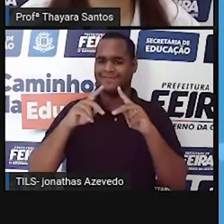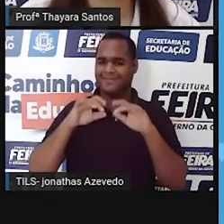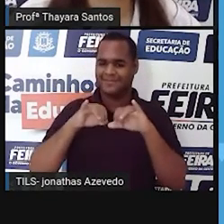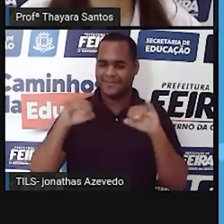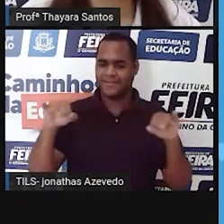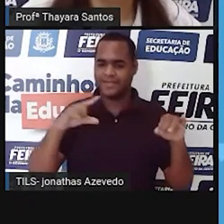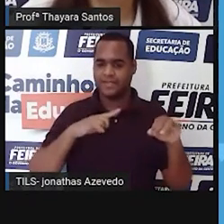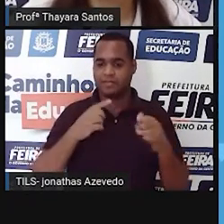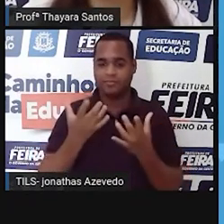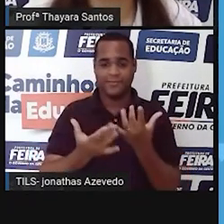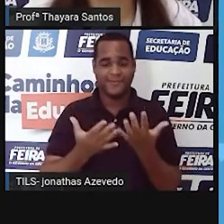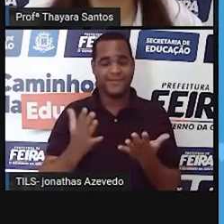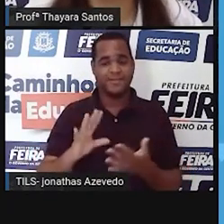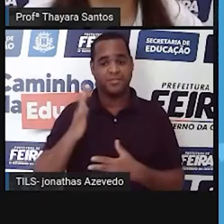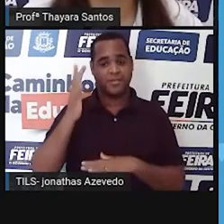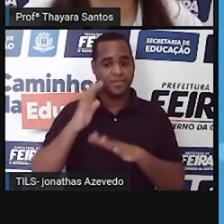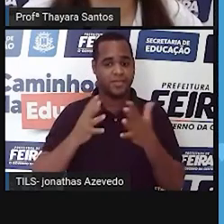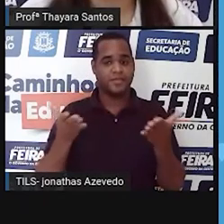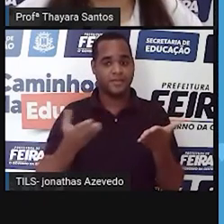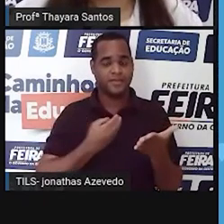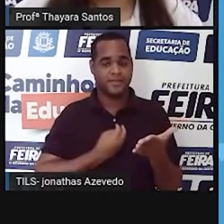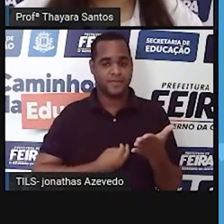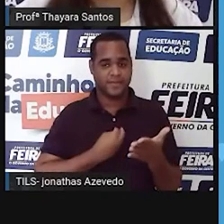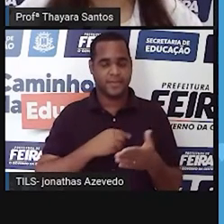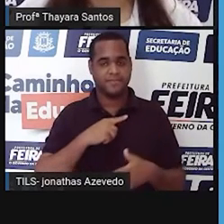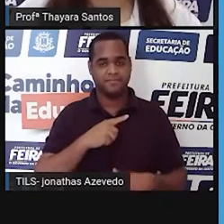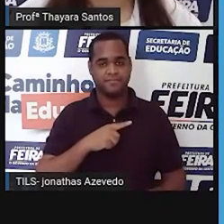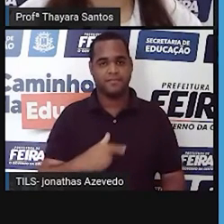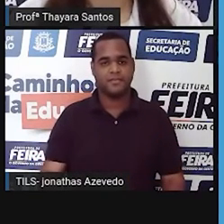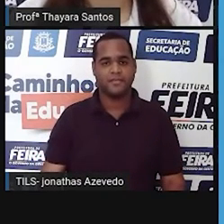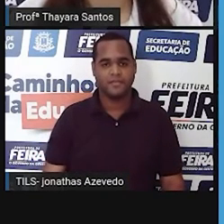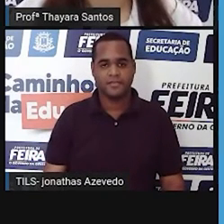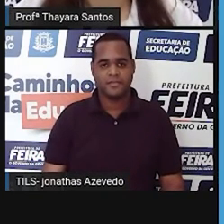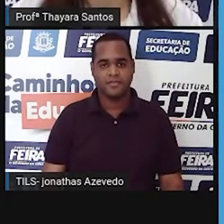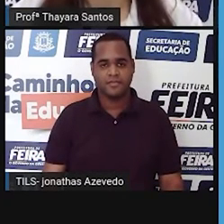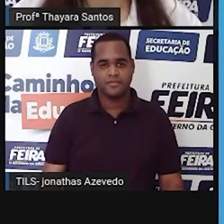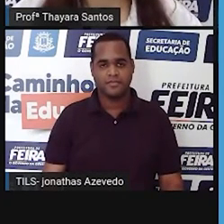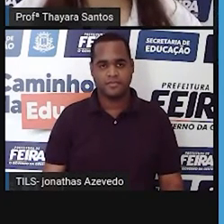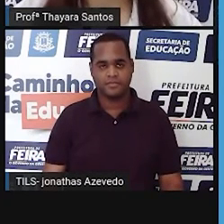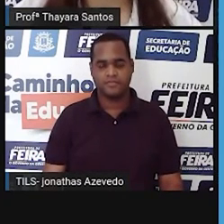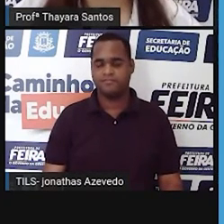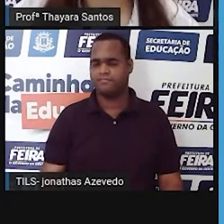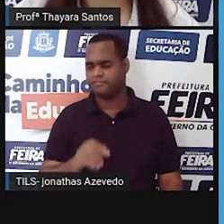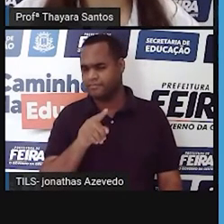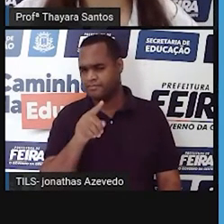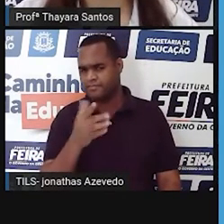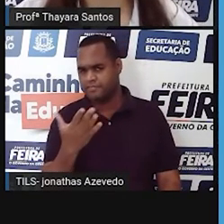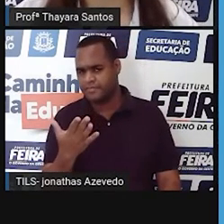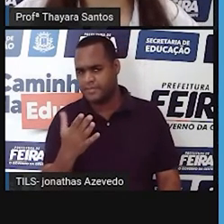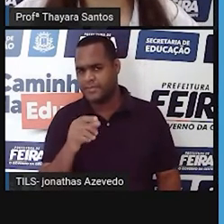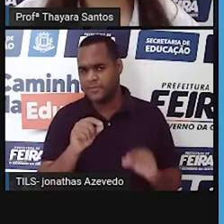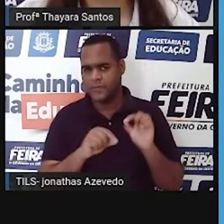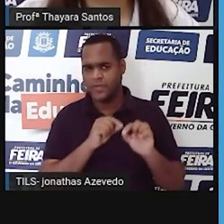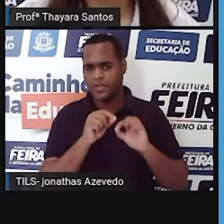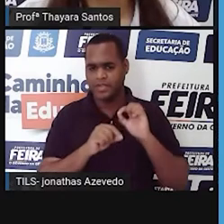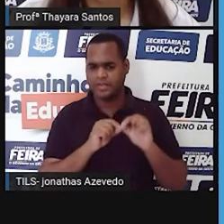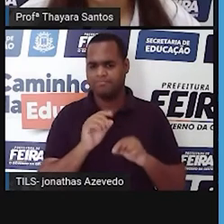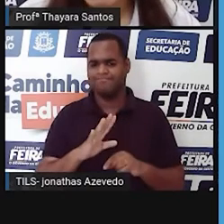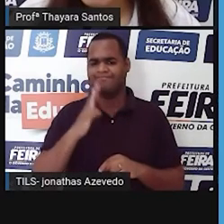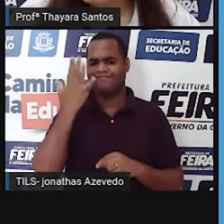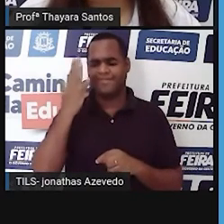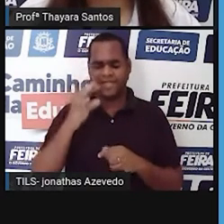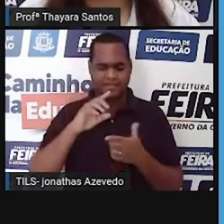imagina agora com as queimadas que estão acontecendo nesse momento lá nesse bioma. E por que será que essas queimadas estão